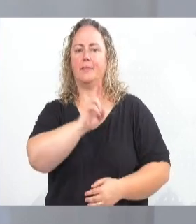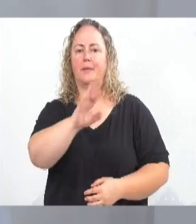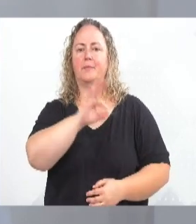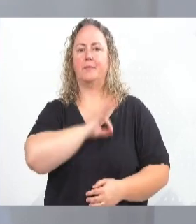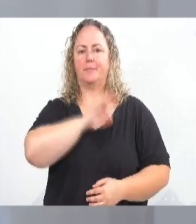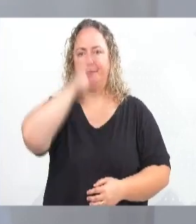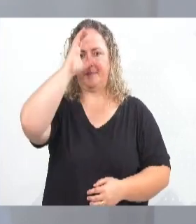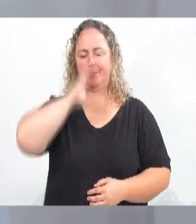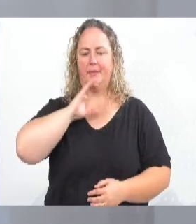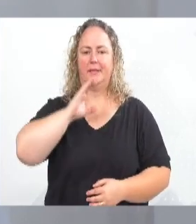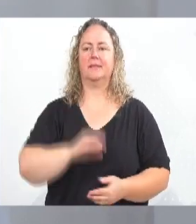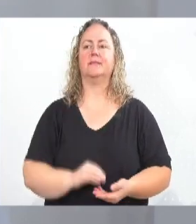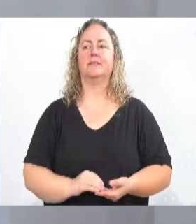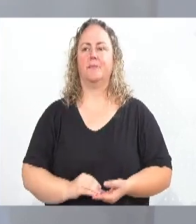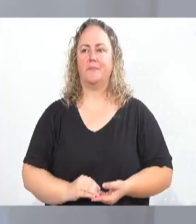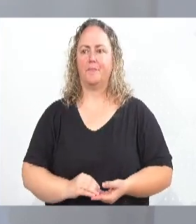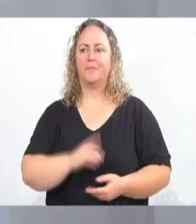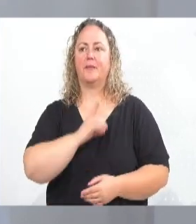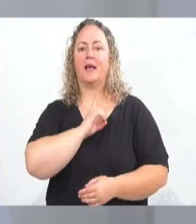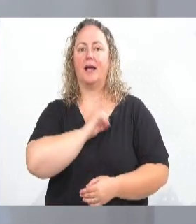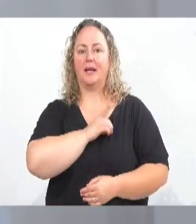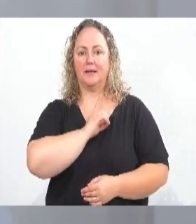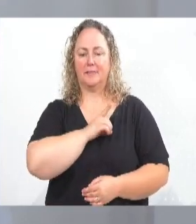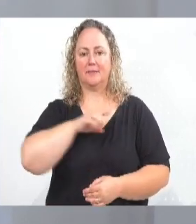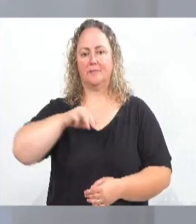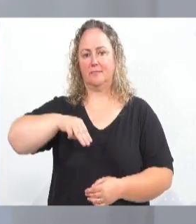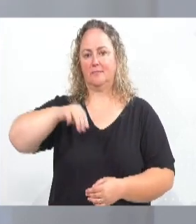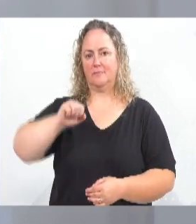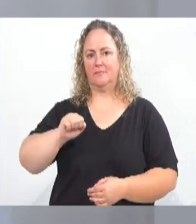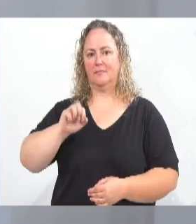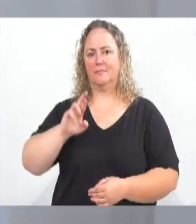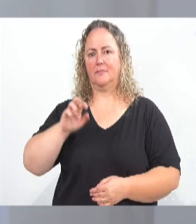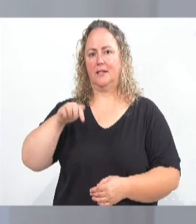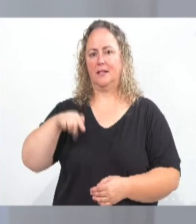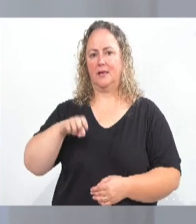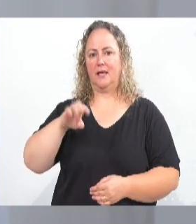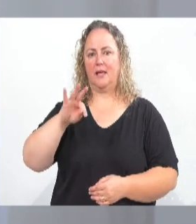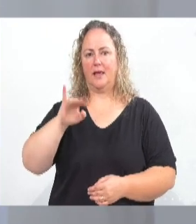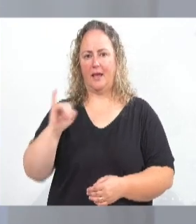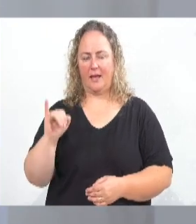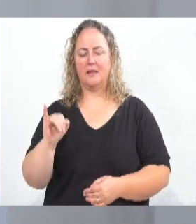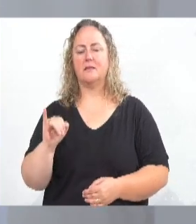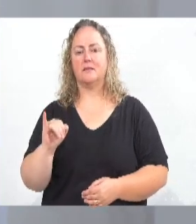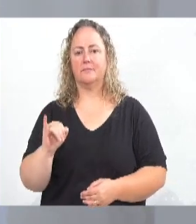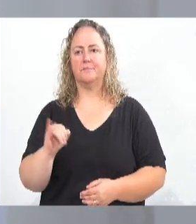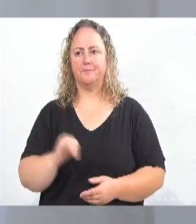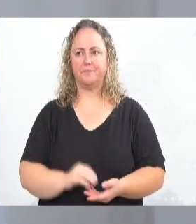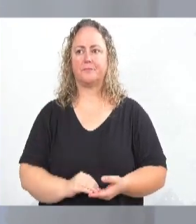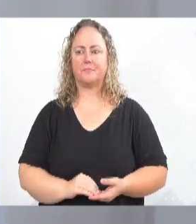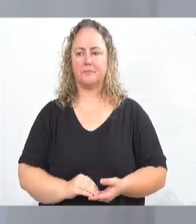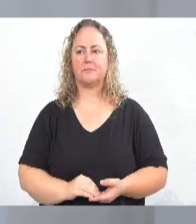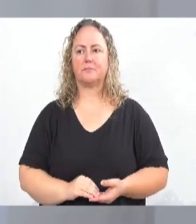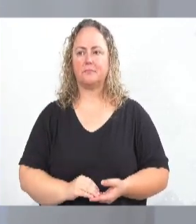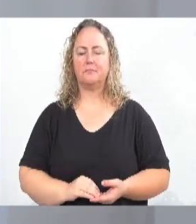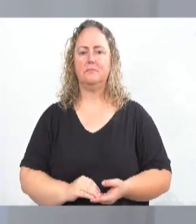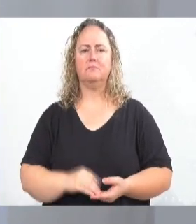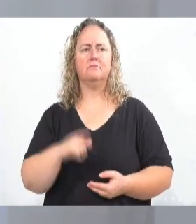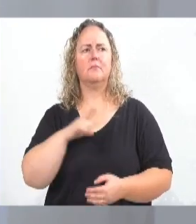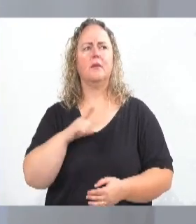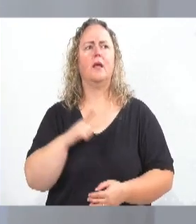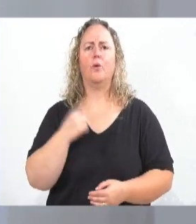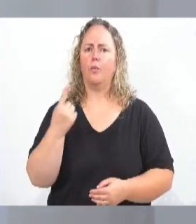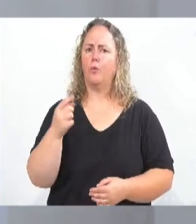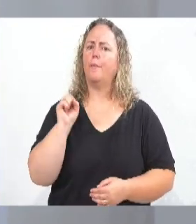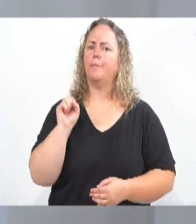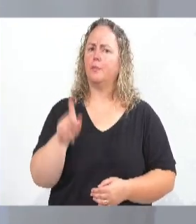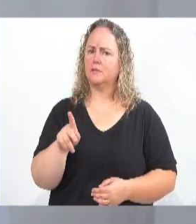Civil, o delegado Marquette, o vereador delegado Marquette, assumiu hoje, que não tem mais hoje, o Neves se aposentou, e